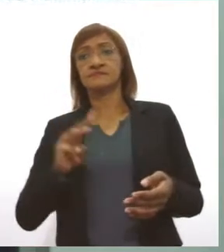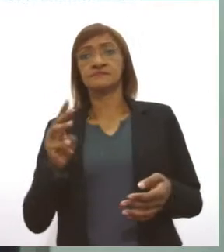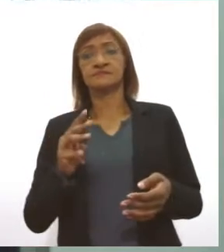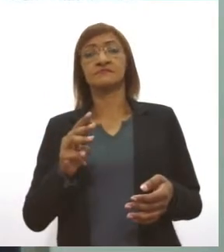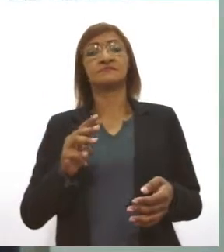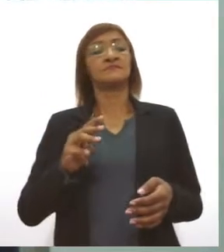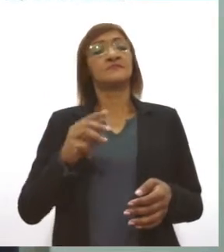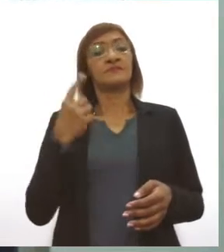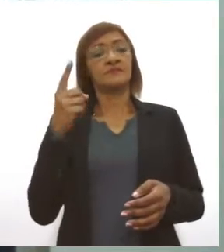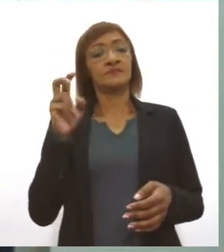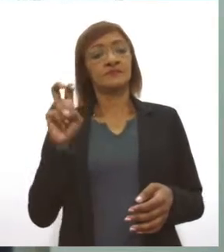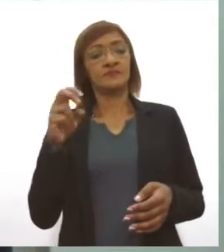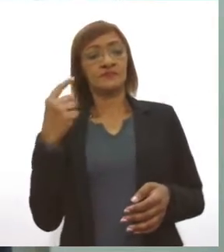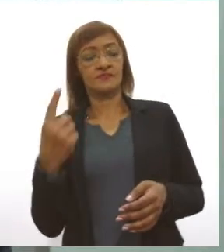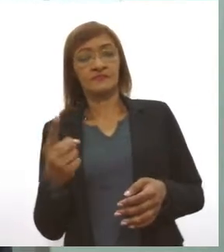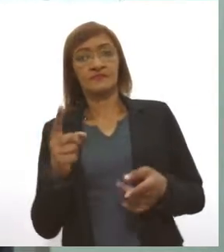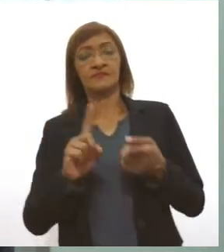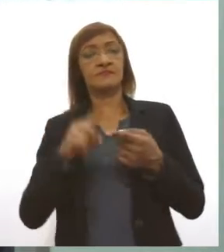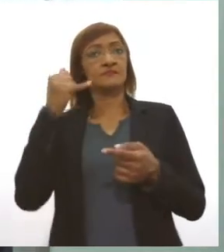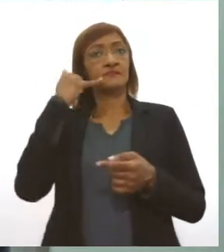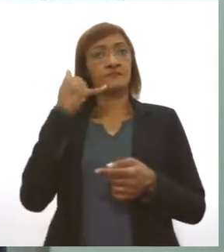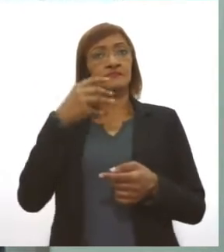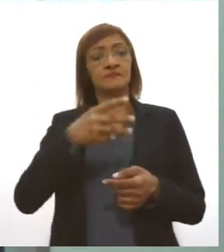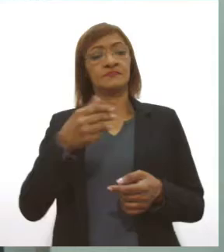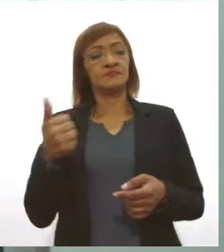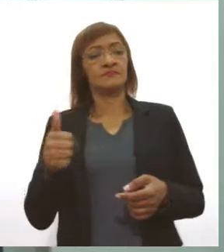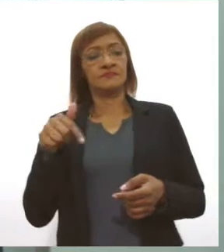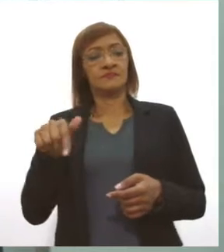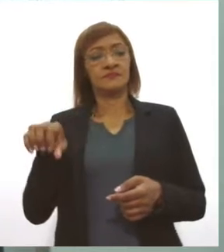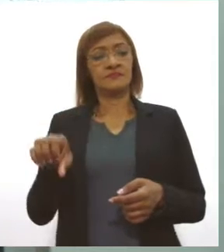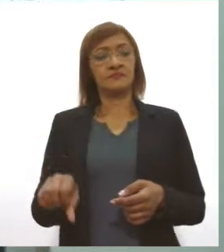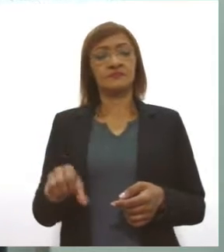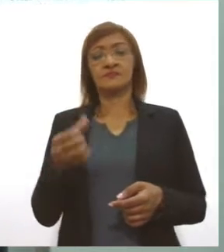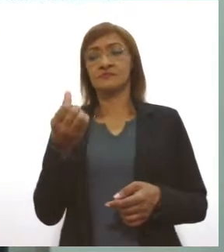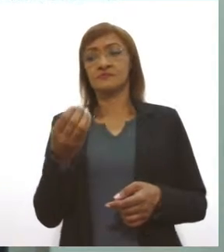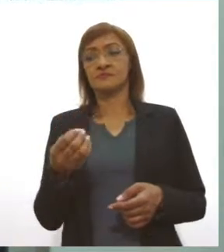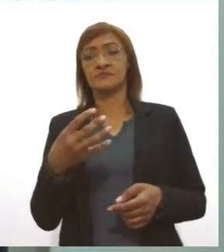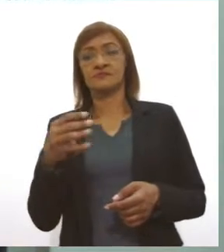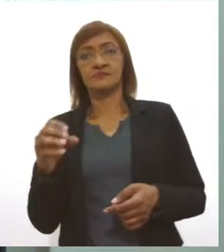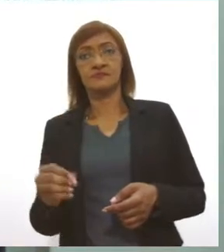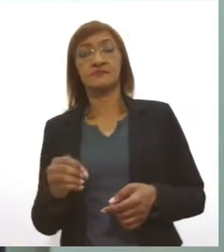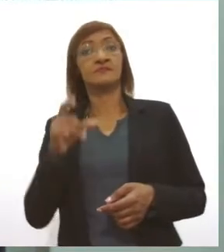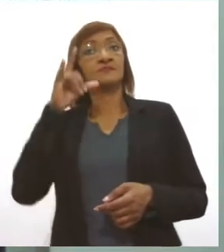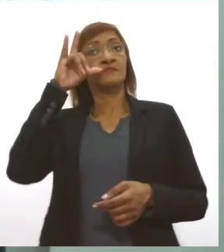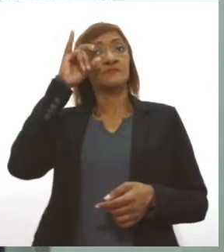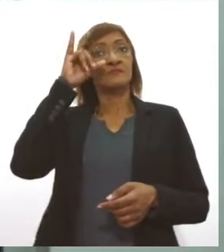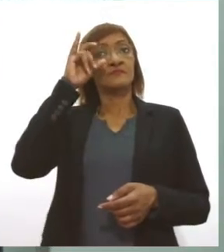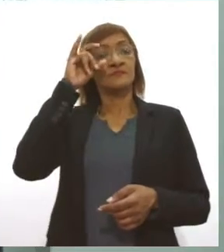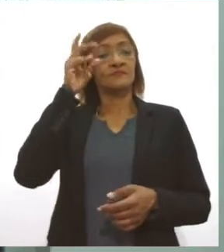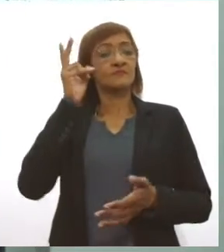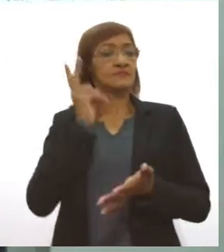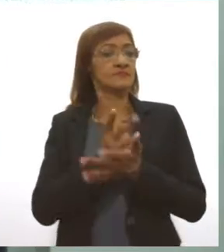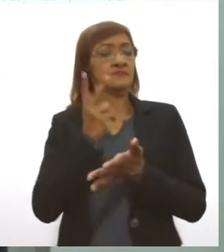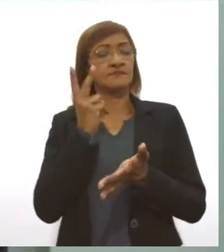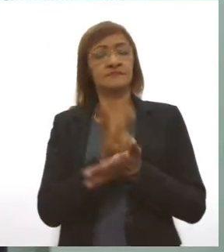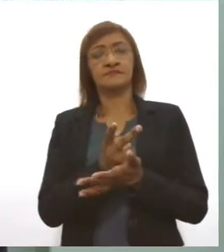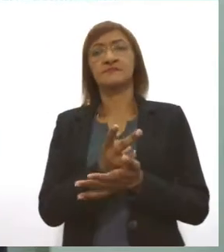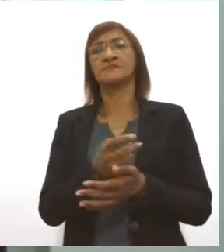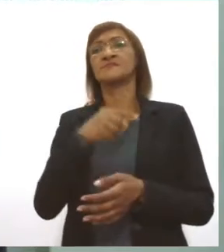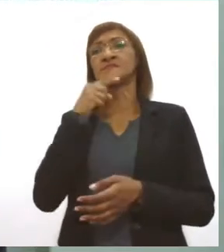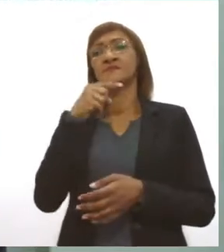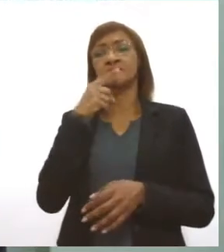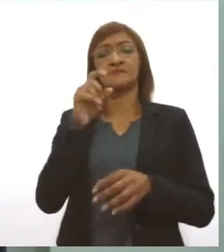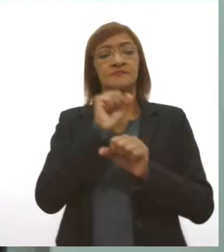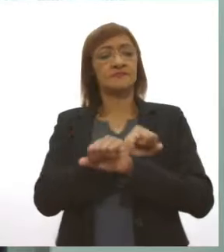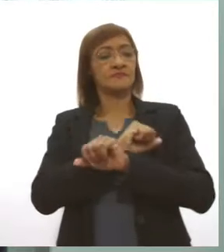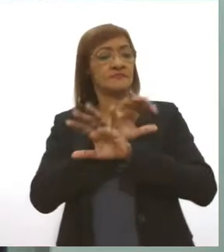que é o Instagram, que a gente sempre publica, tira dúvidas e também é um